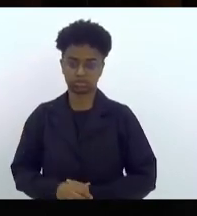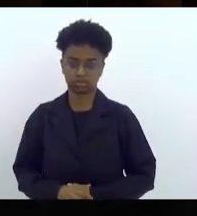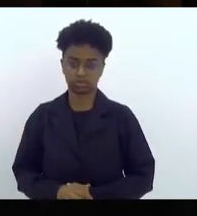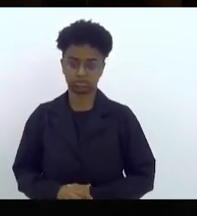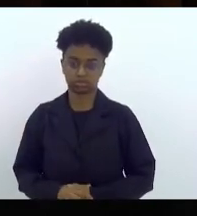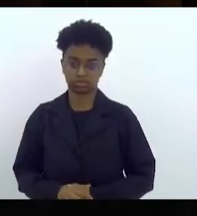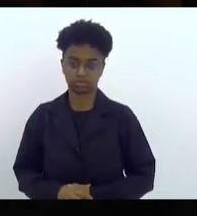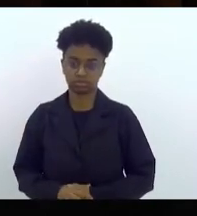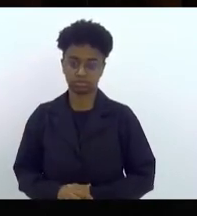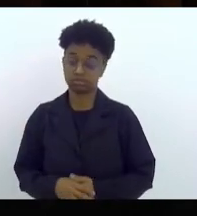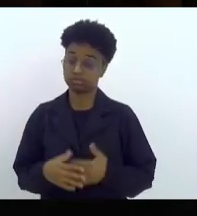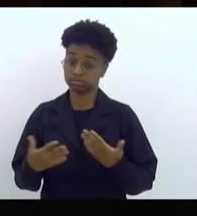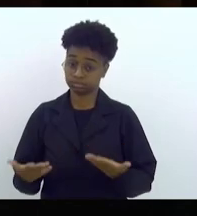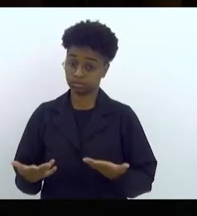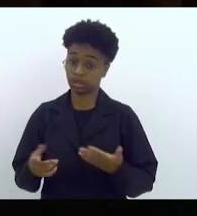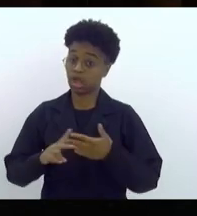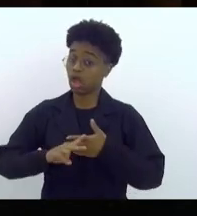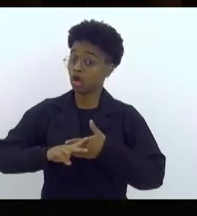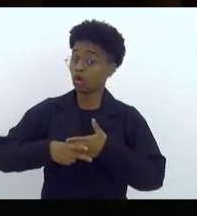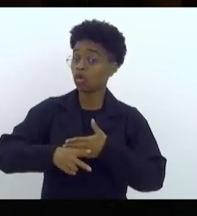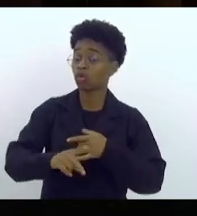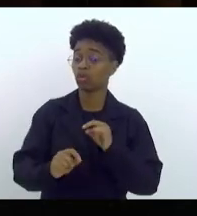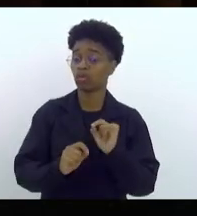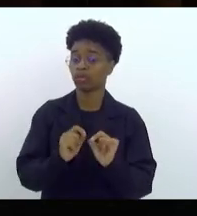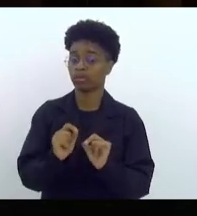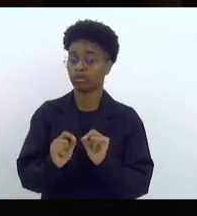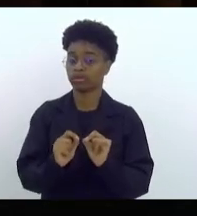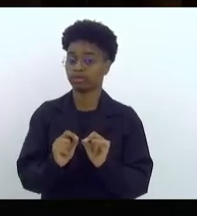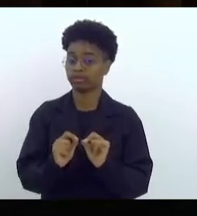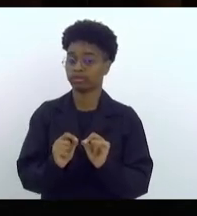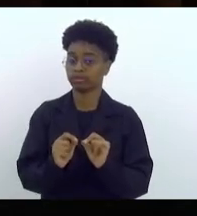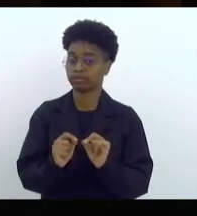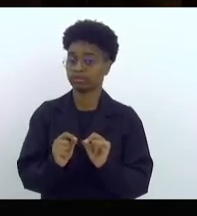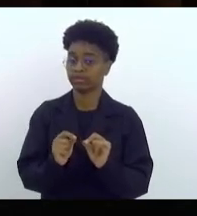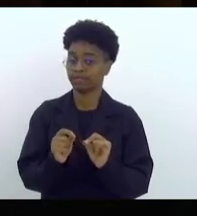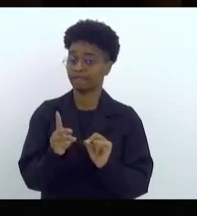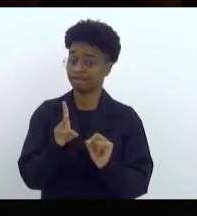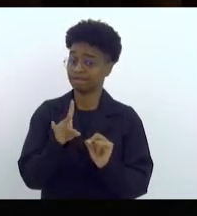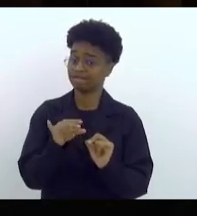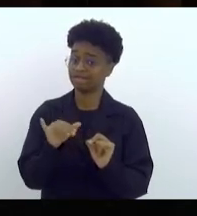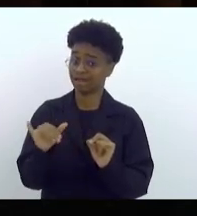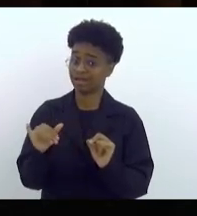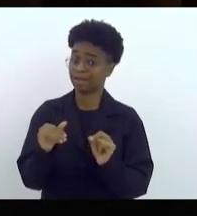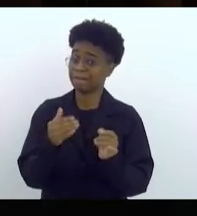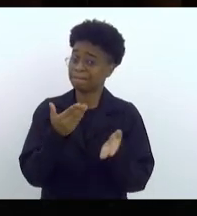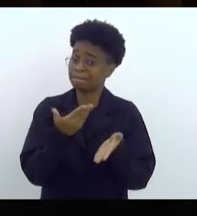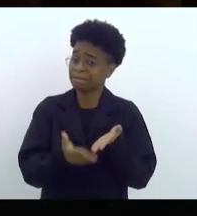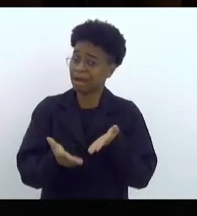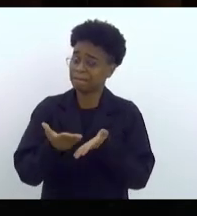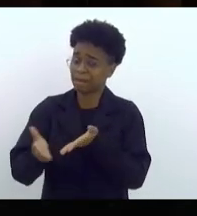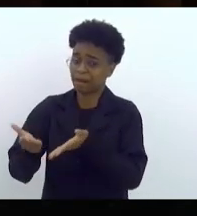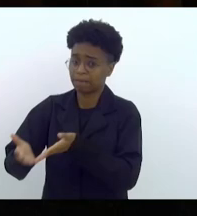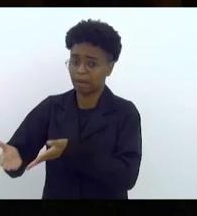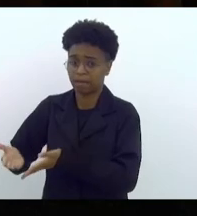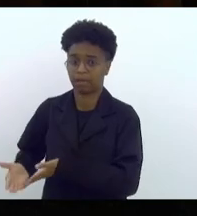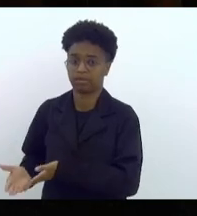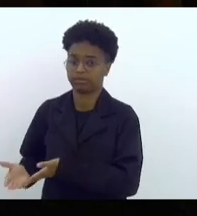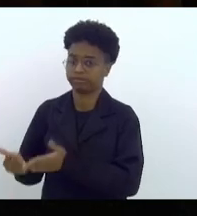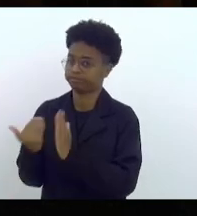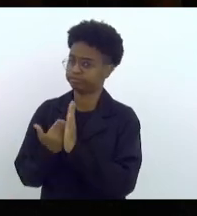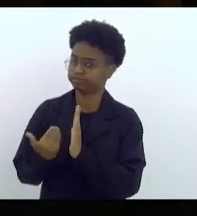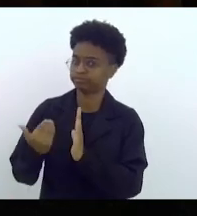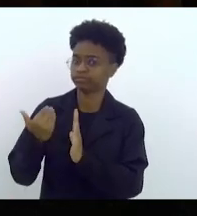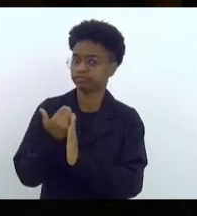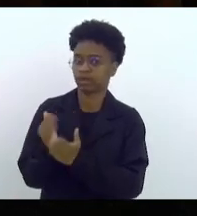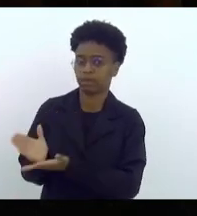Por via de consequência, isso vai ser uma perda imensa na